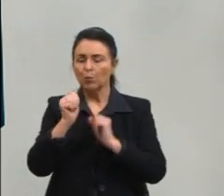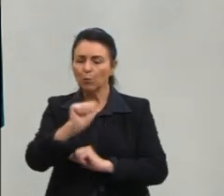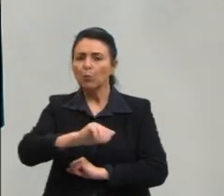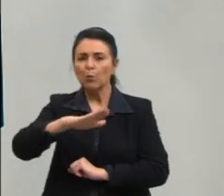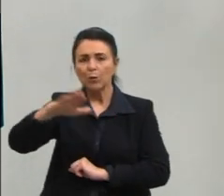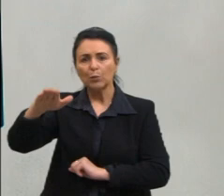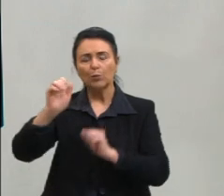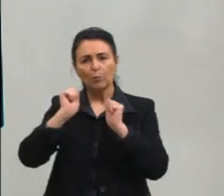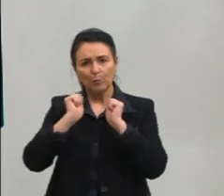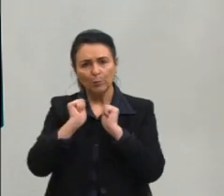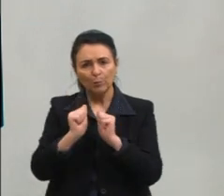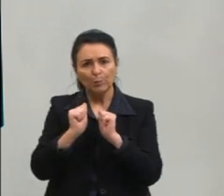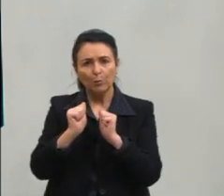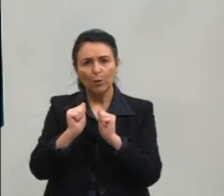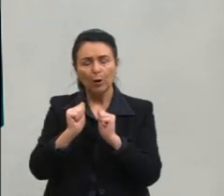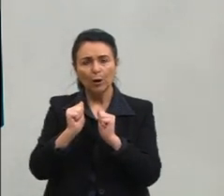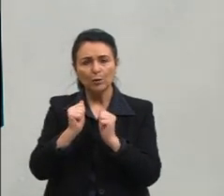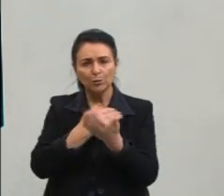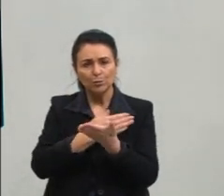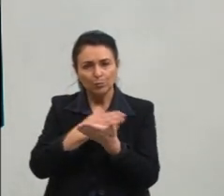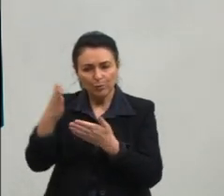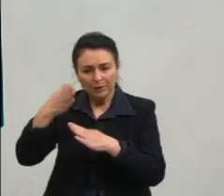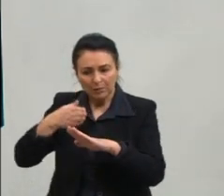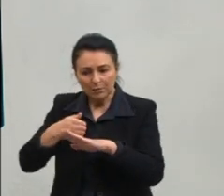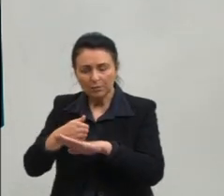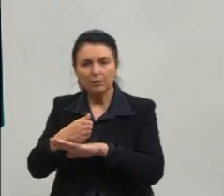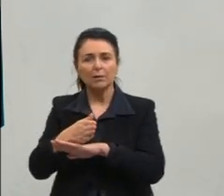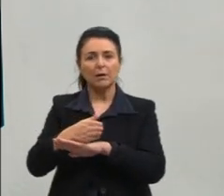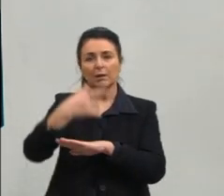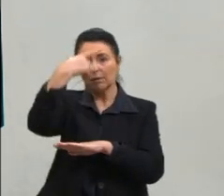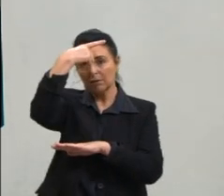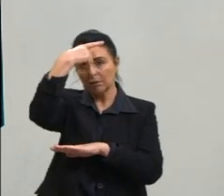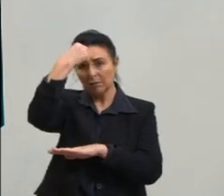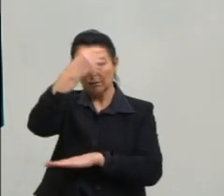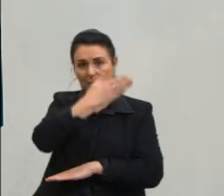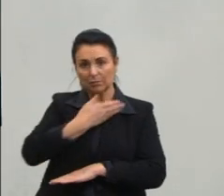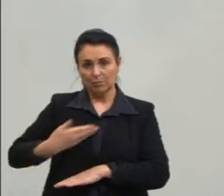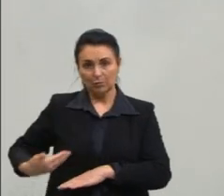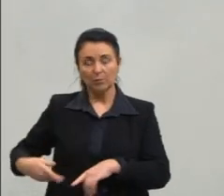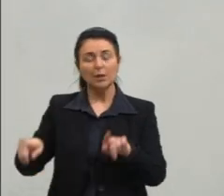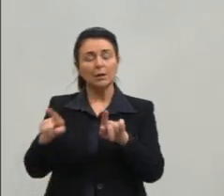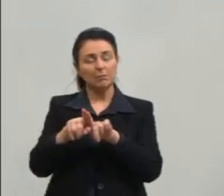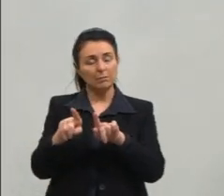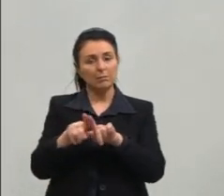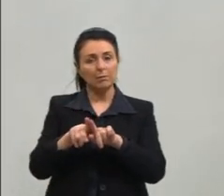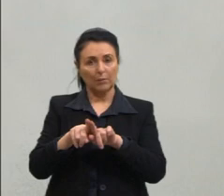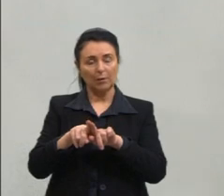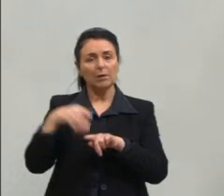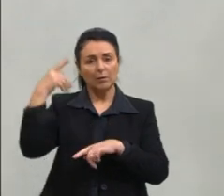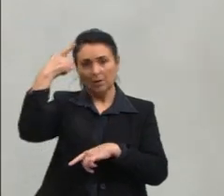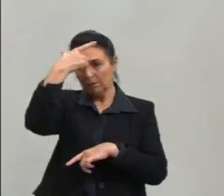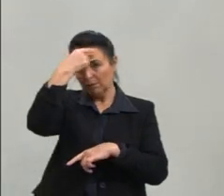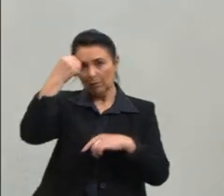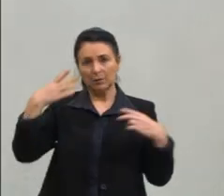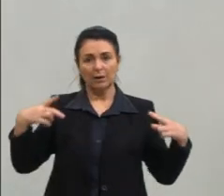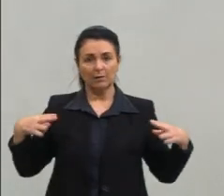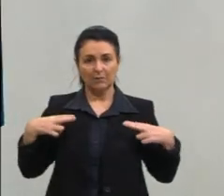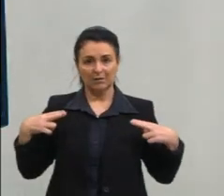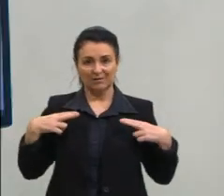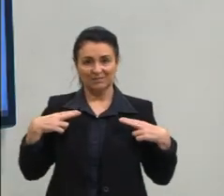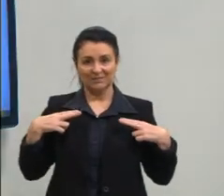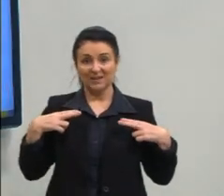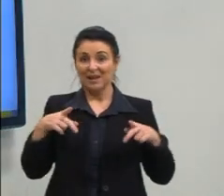para as universidades públicas, como privadas do país. Mas falando do nosso